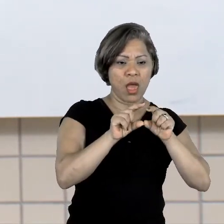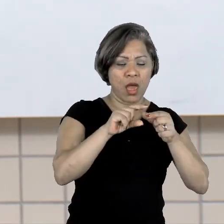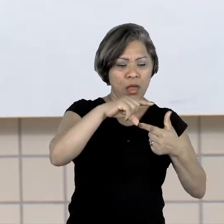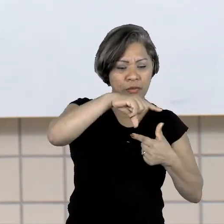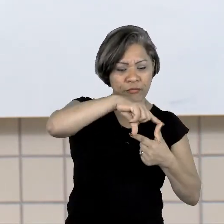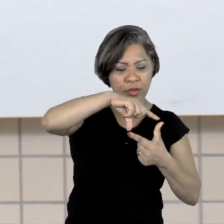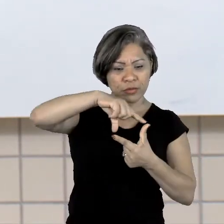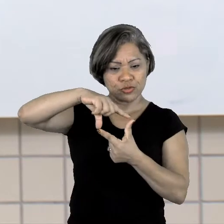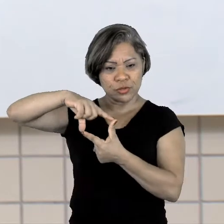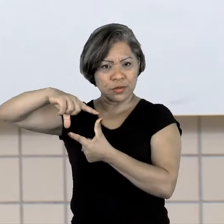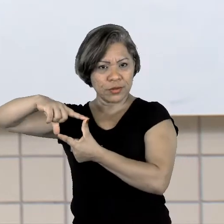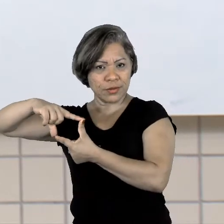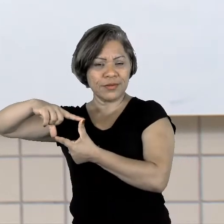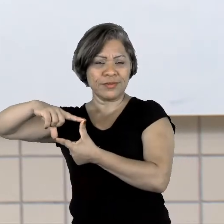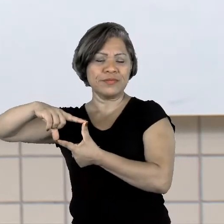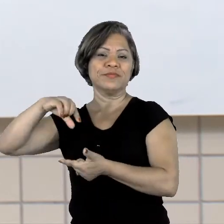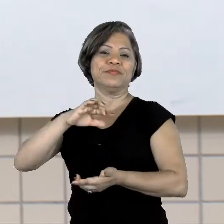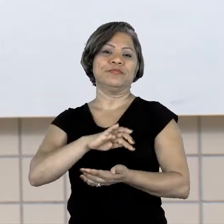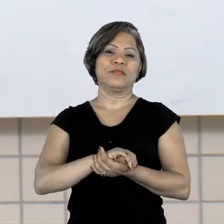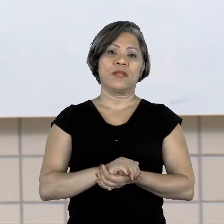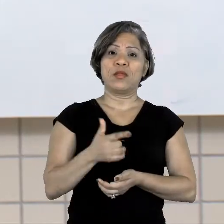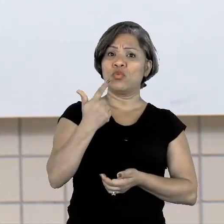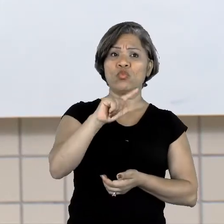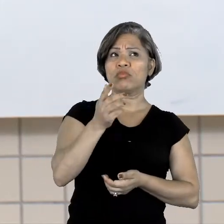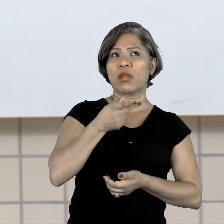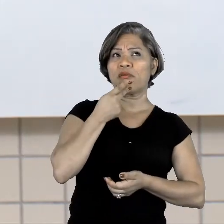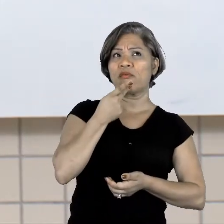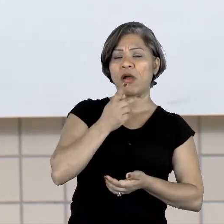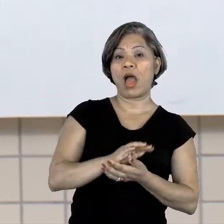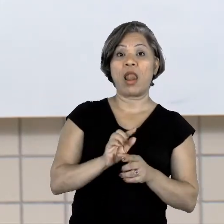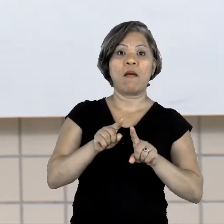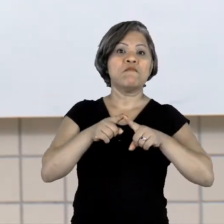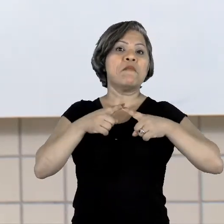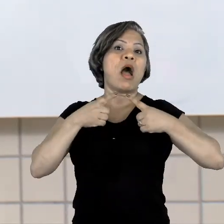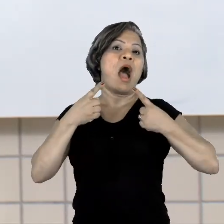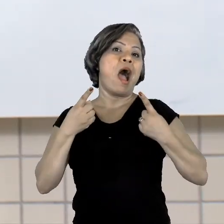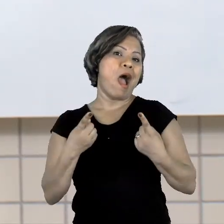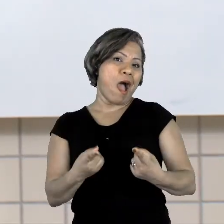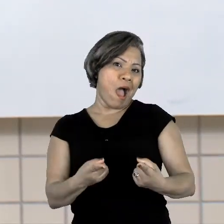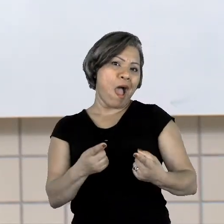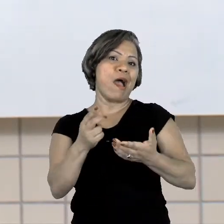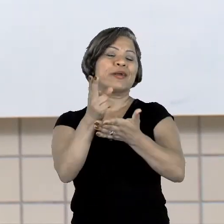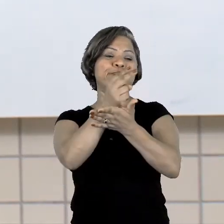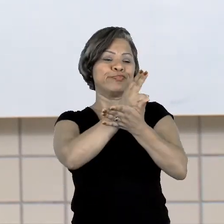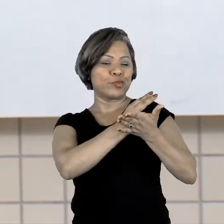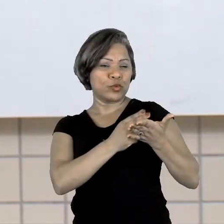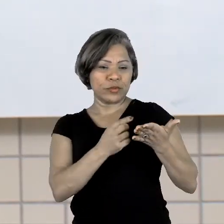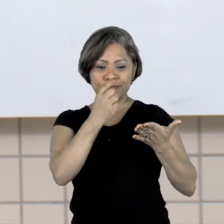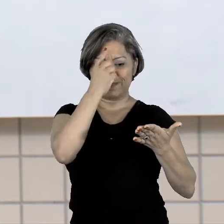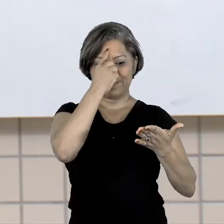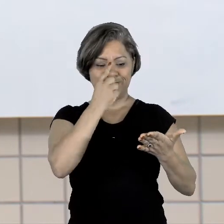nenhuma fala. Mas através da linguagem não verbal, que são os desenhos, as imagens, os